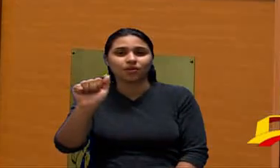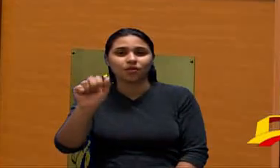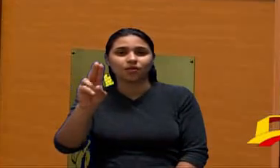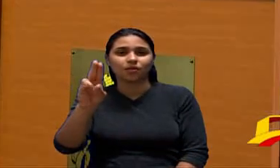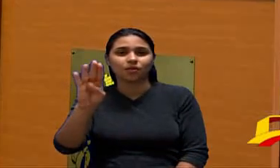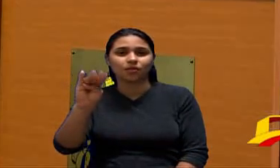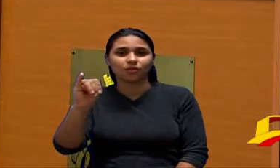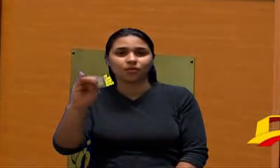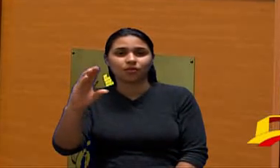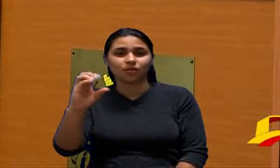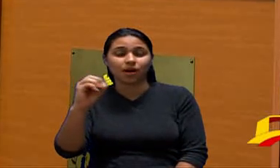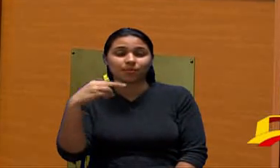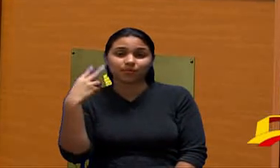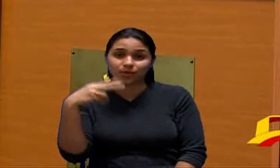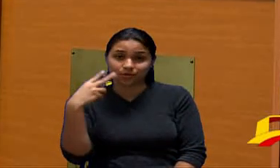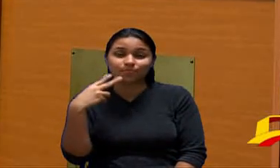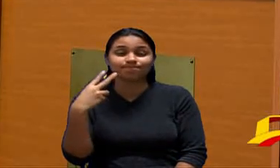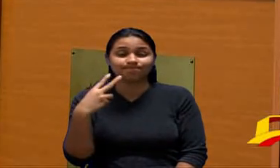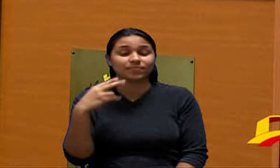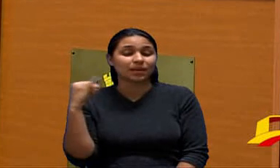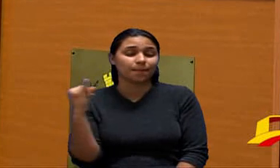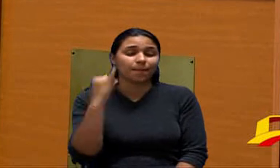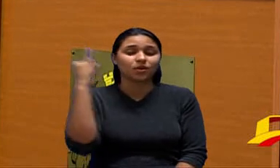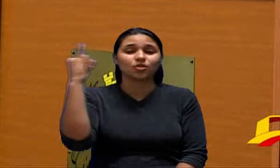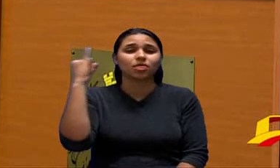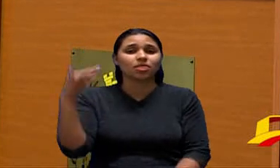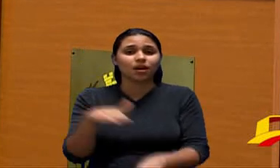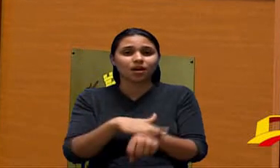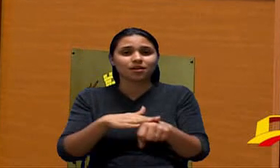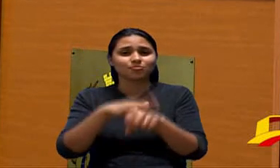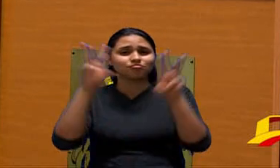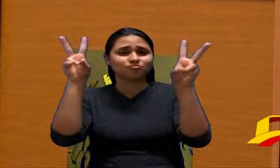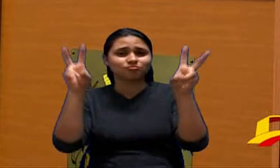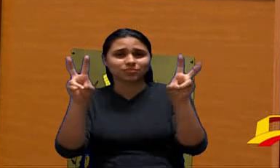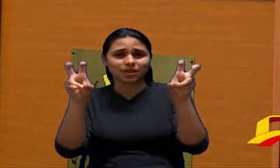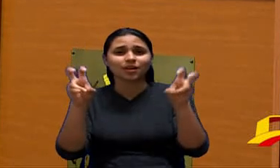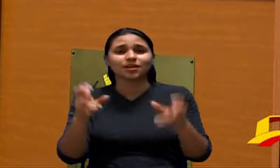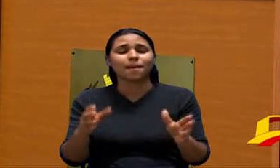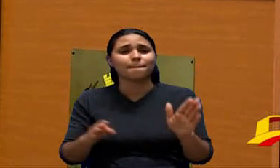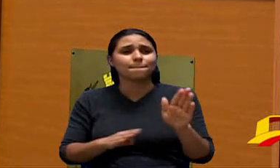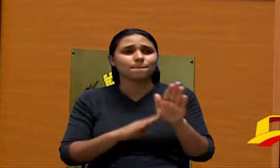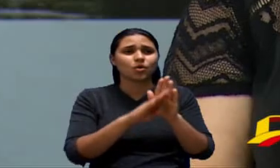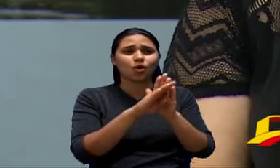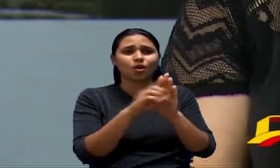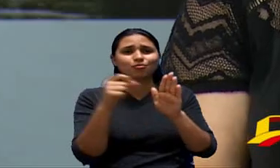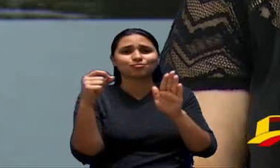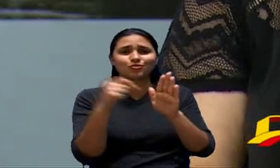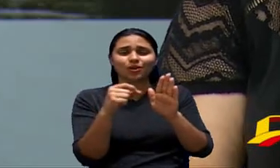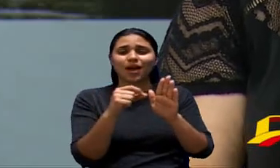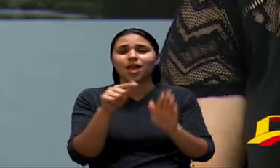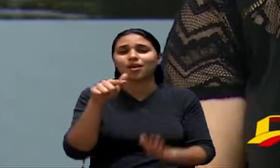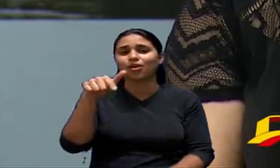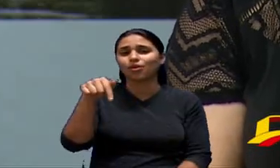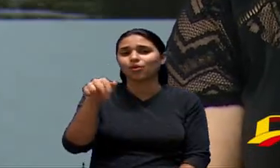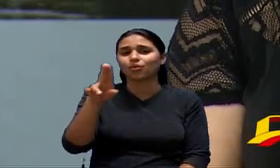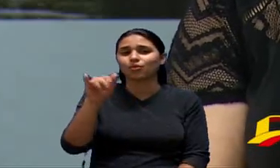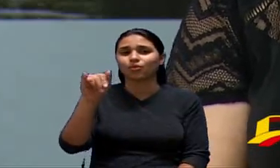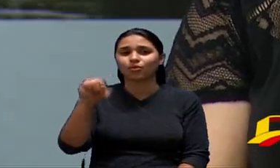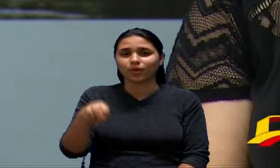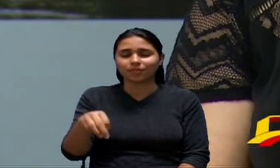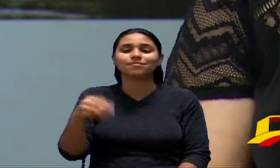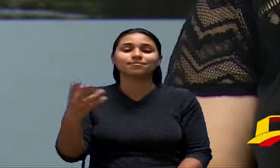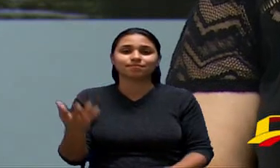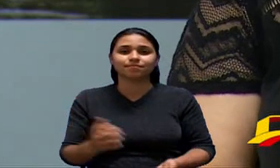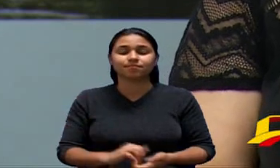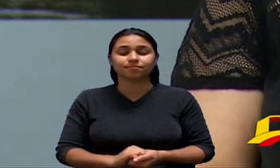falaram dessa questão da emenda proposta pelo Kim e eu gostaria mais de falar realmente